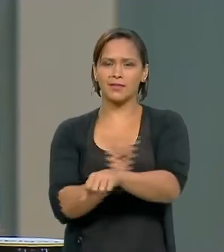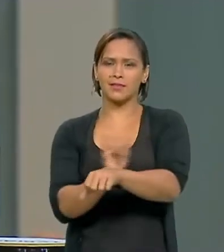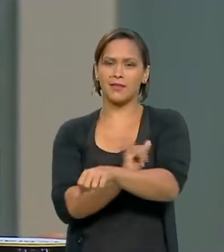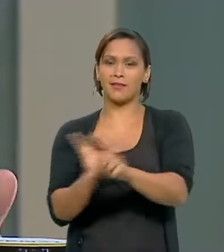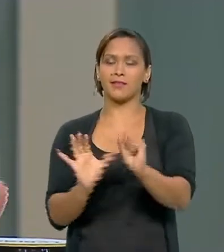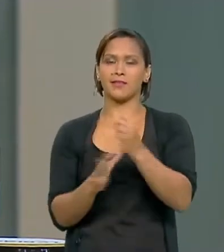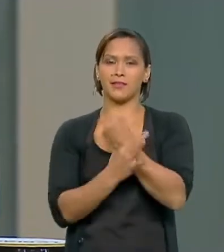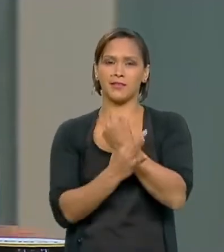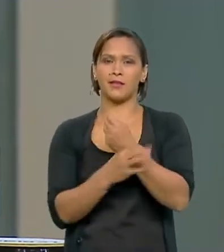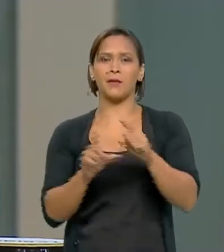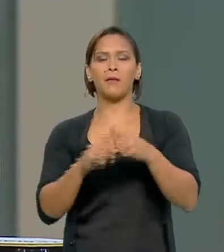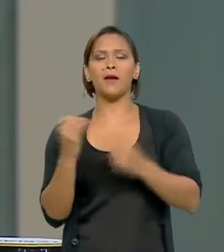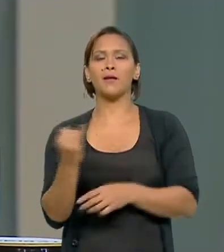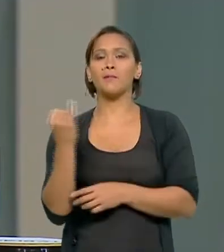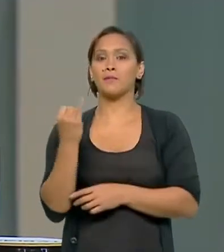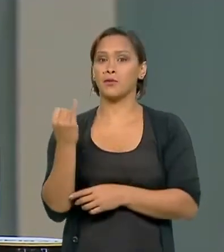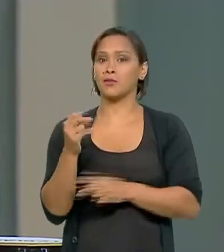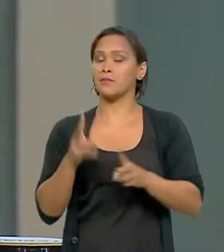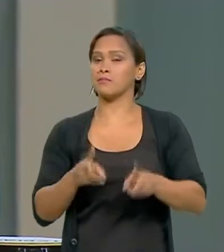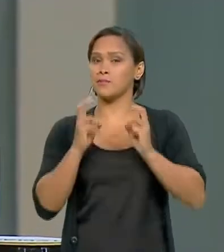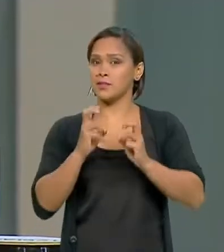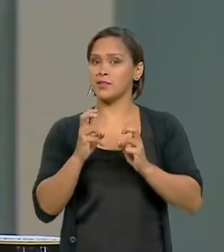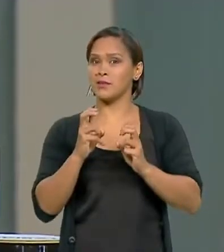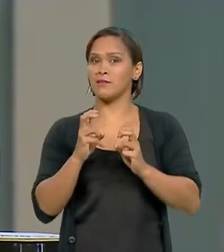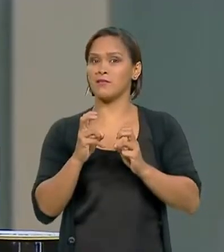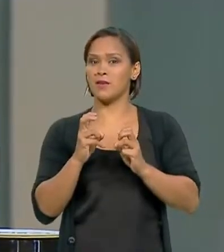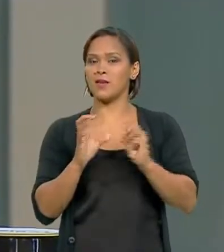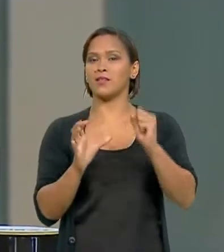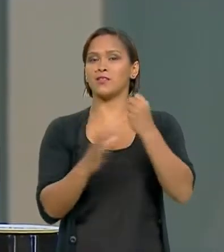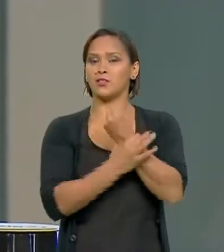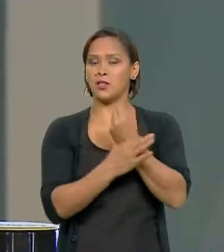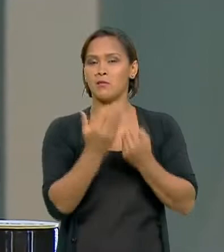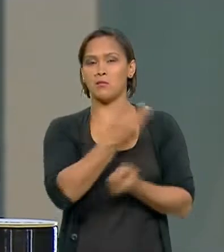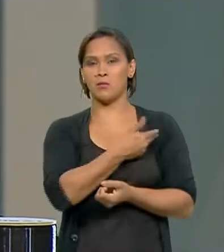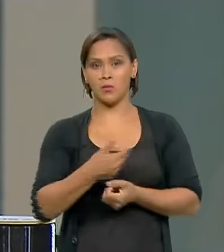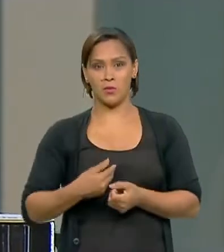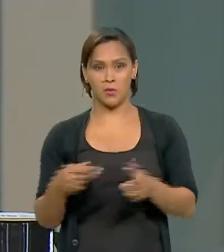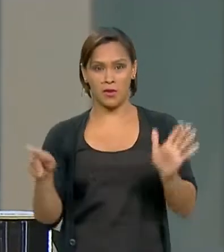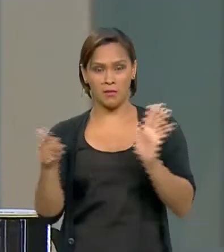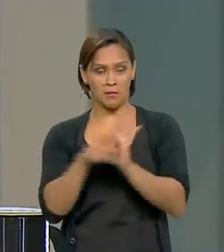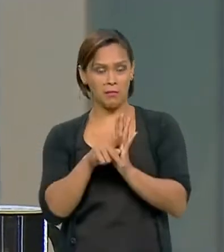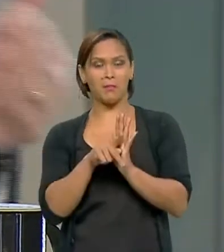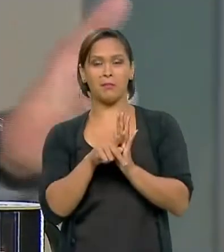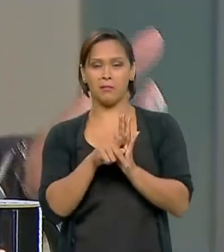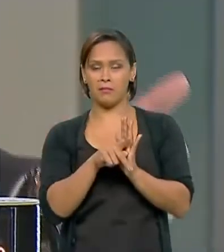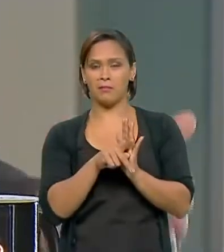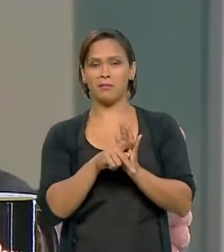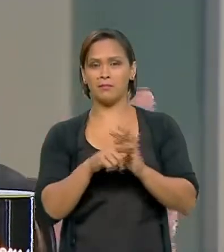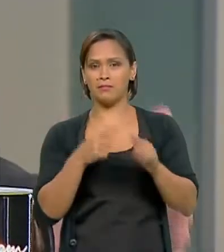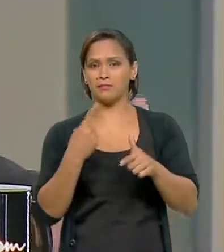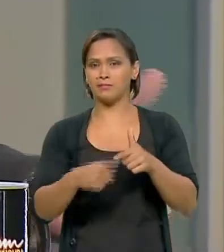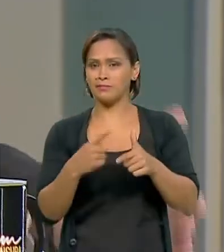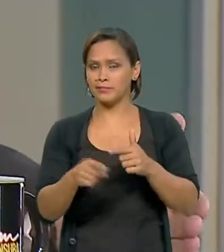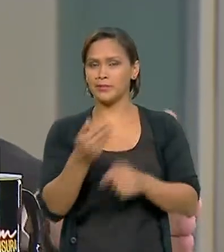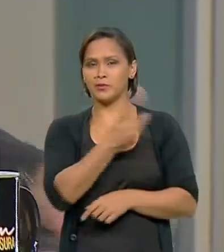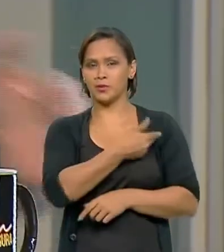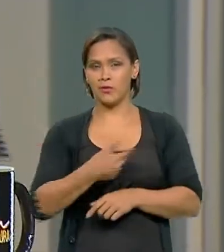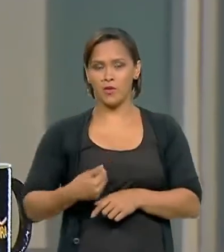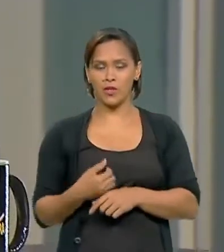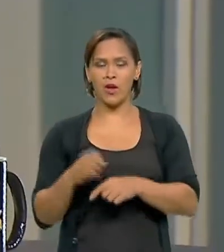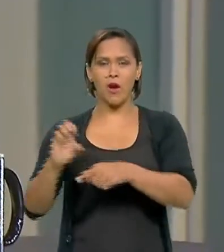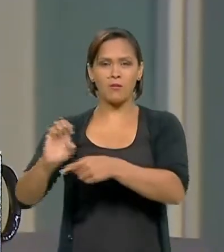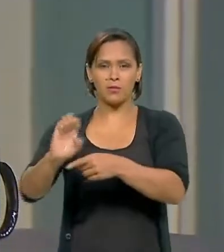Mas é importante notar que segurança pública é um problema dos governadores que se estendem aos